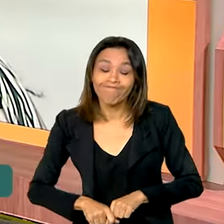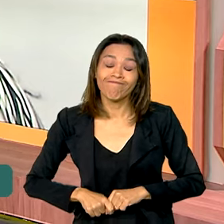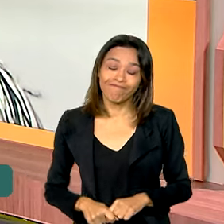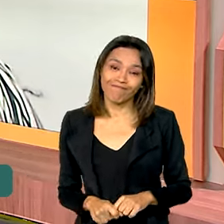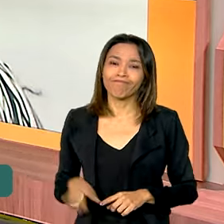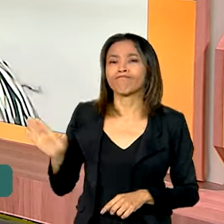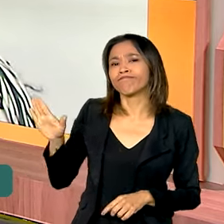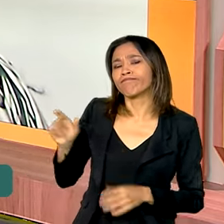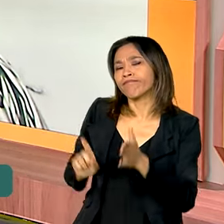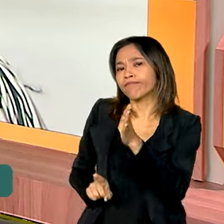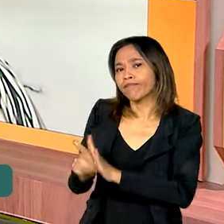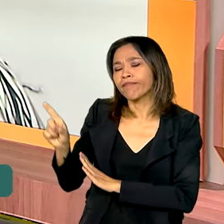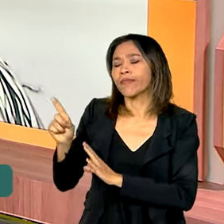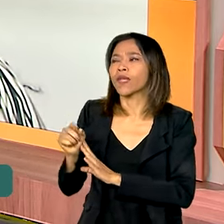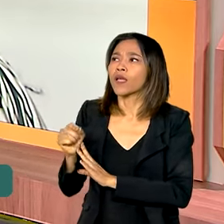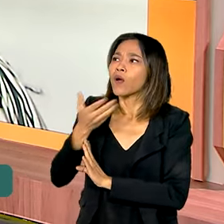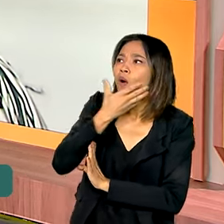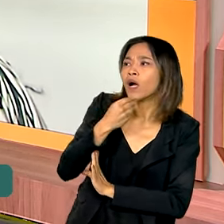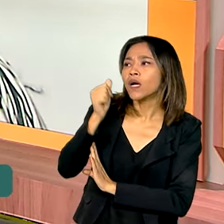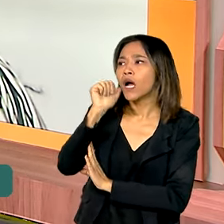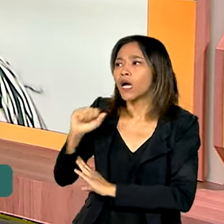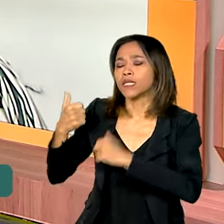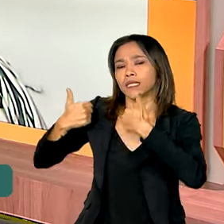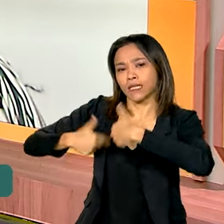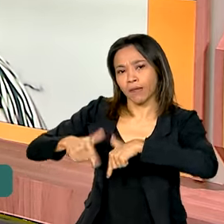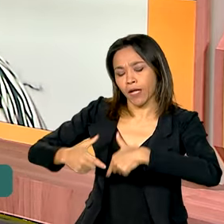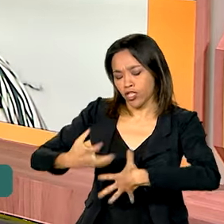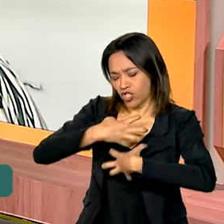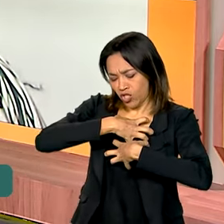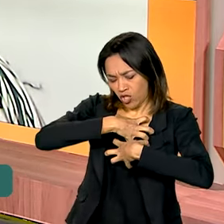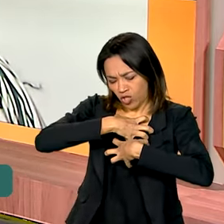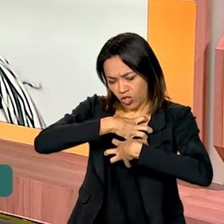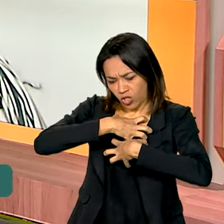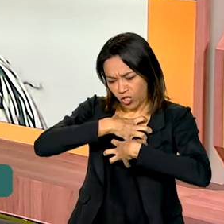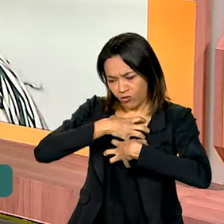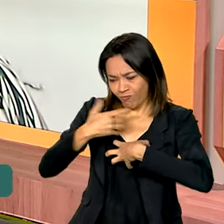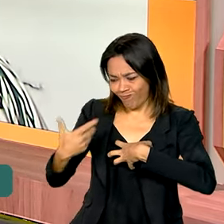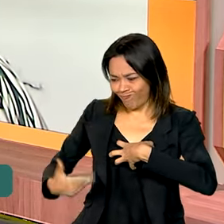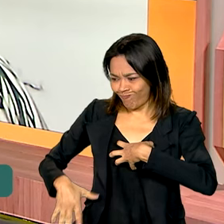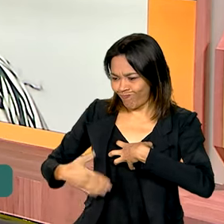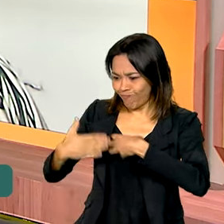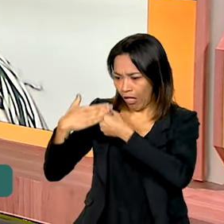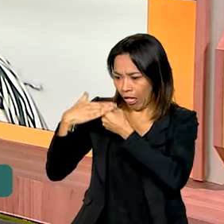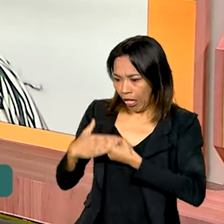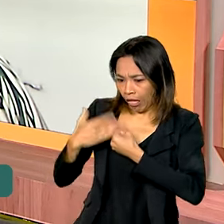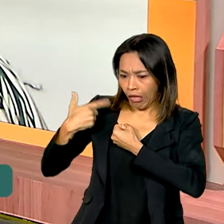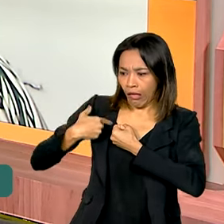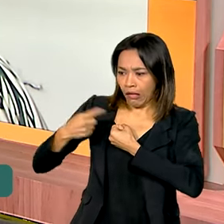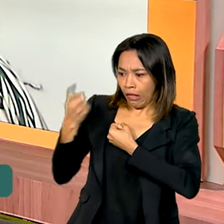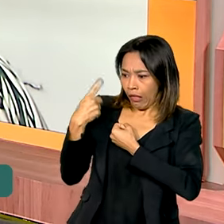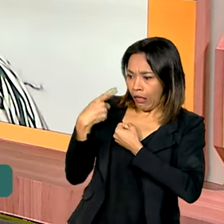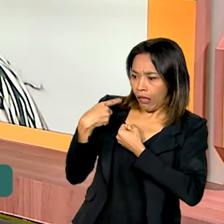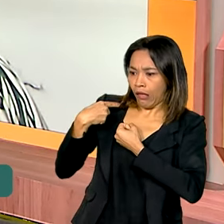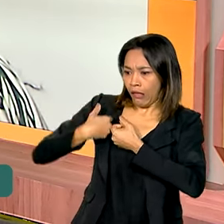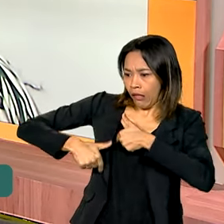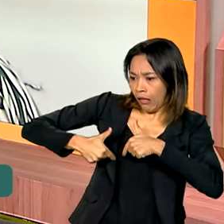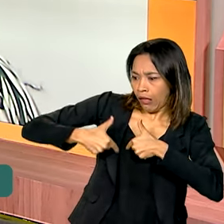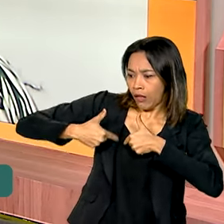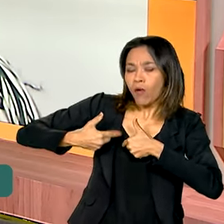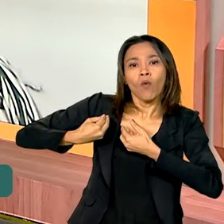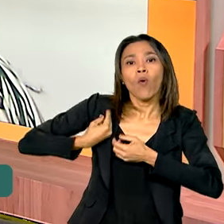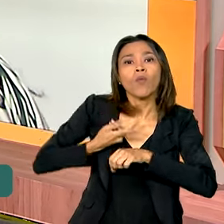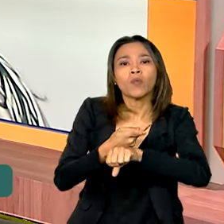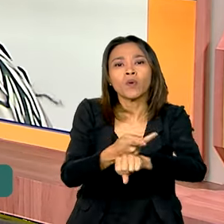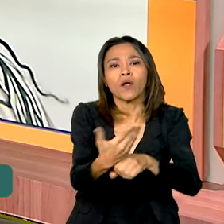um trabalhador ou trabalhadora que estiver se sentindo explorado no ambiente doméstico, como que ele pode buscar ajuda?